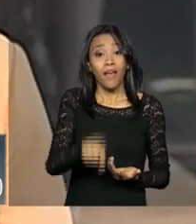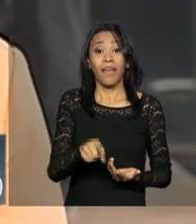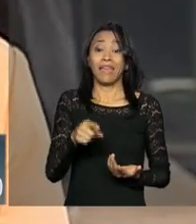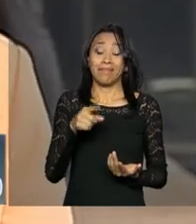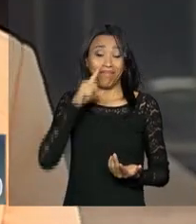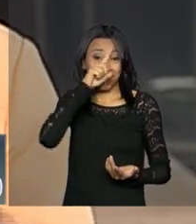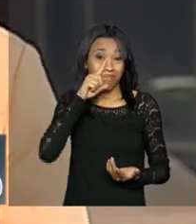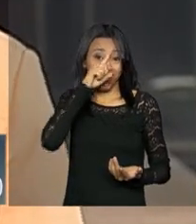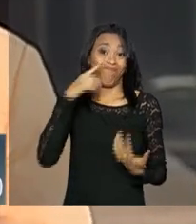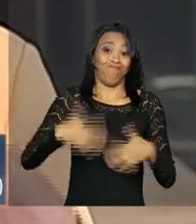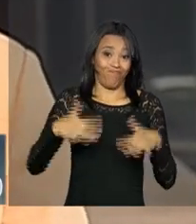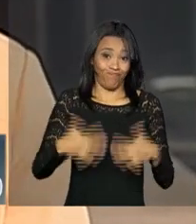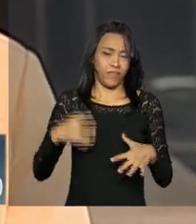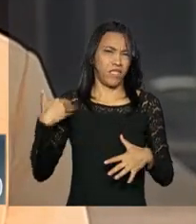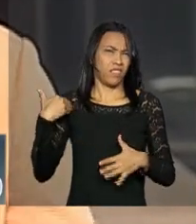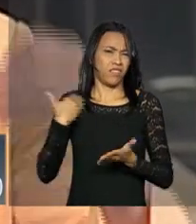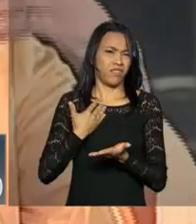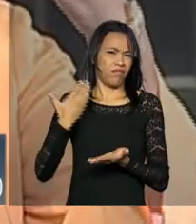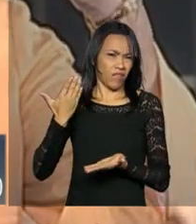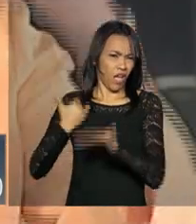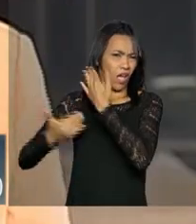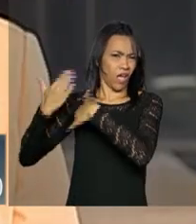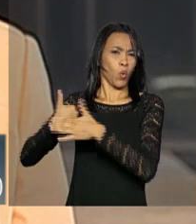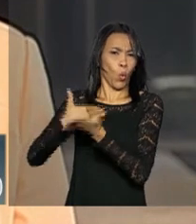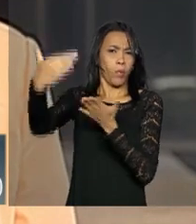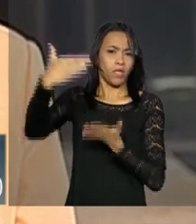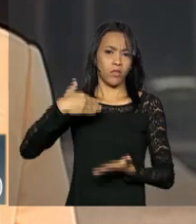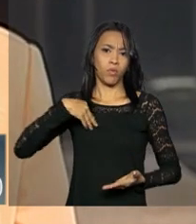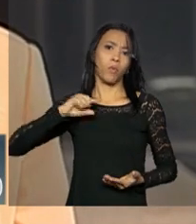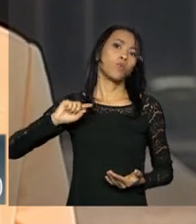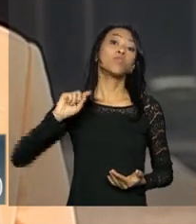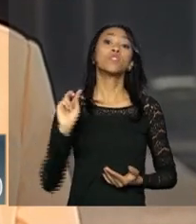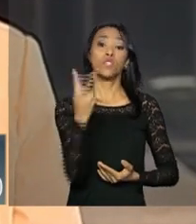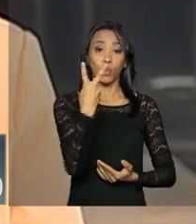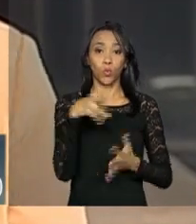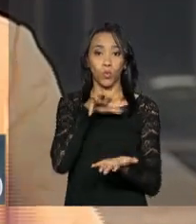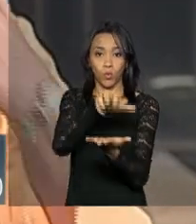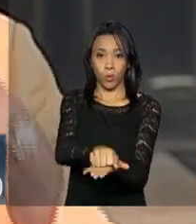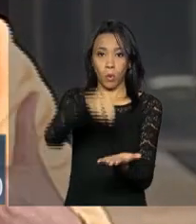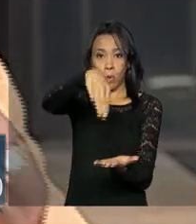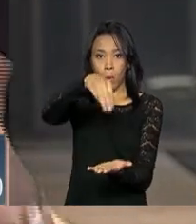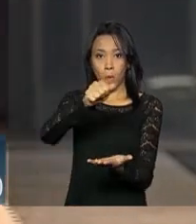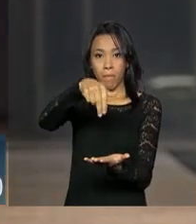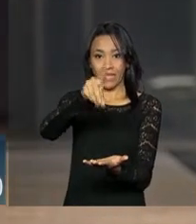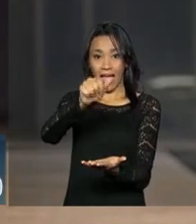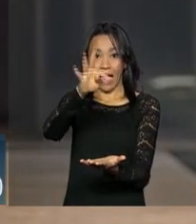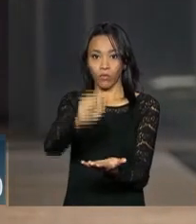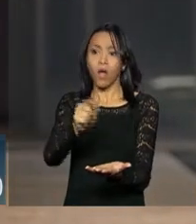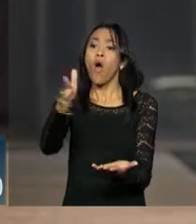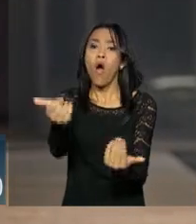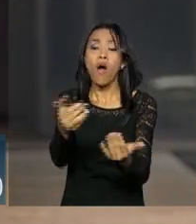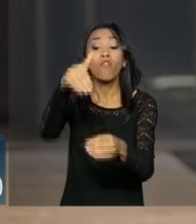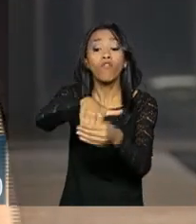grave que desde o início do meu segundo mandato, primeiro pediram recontagem de